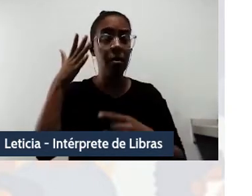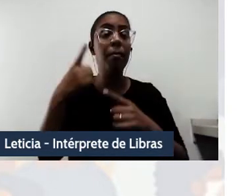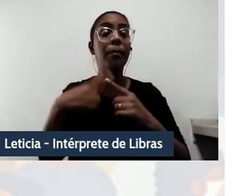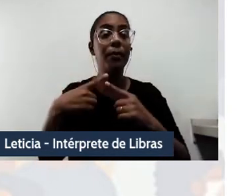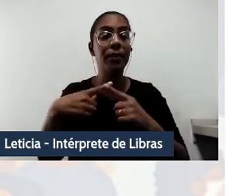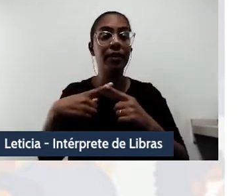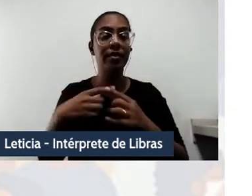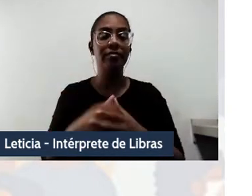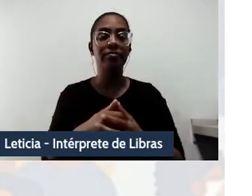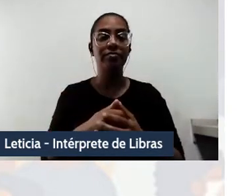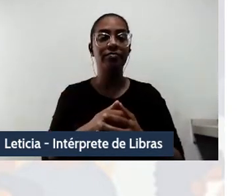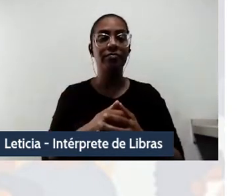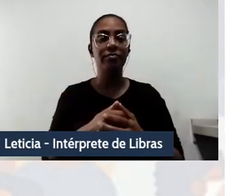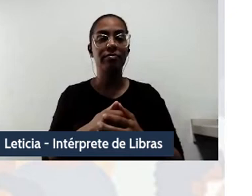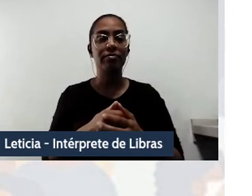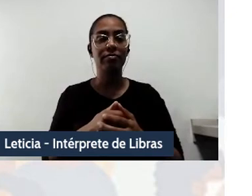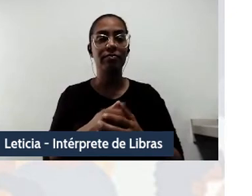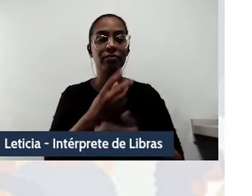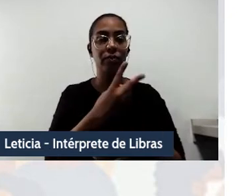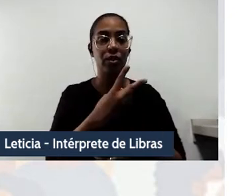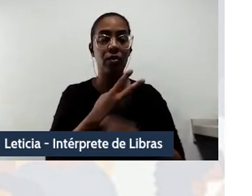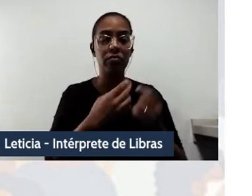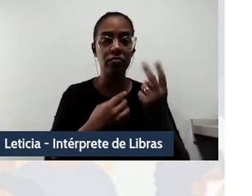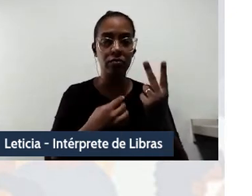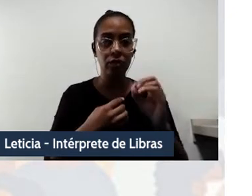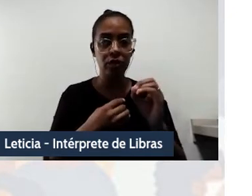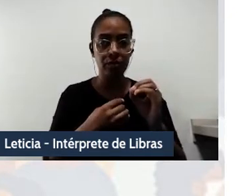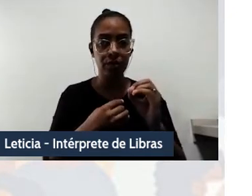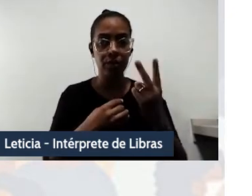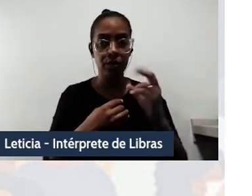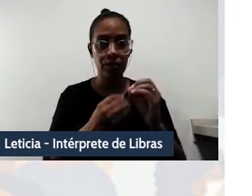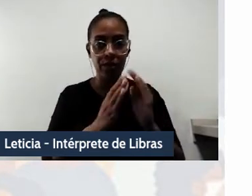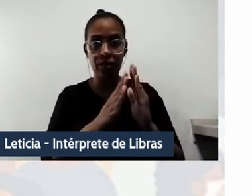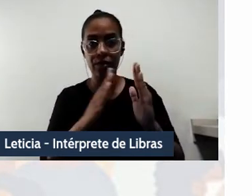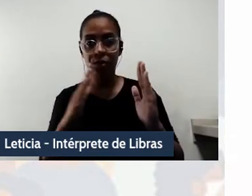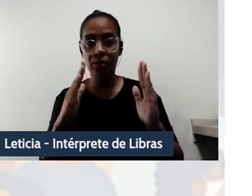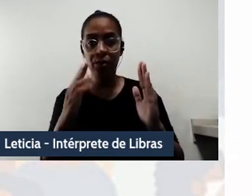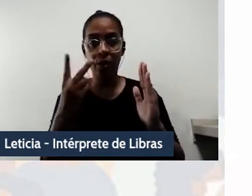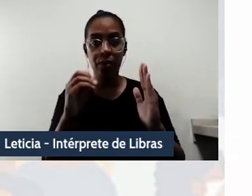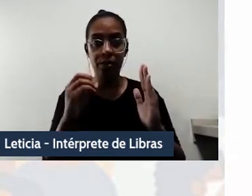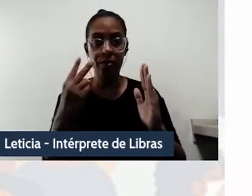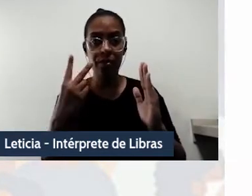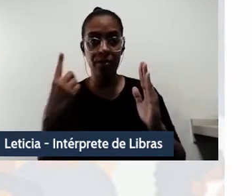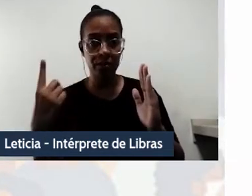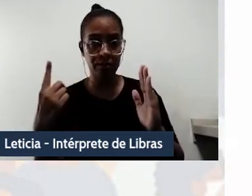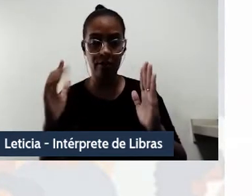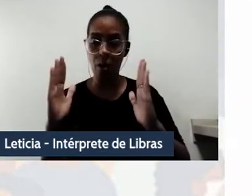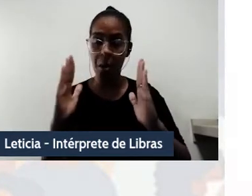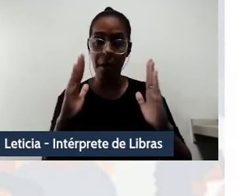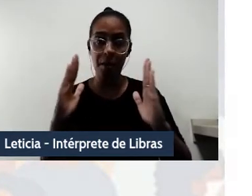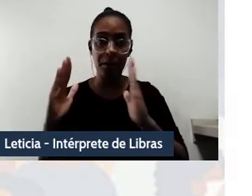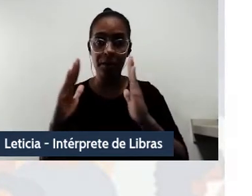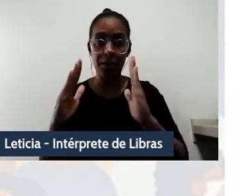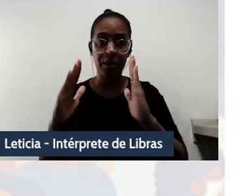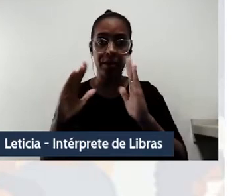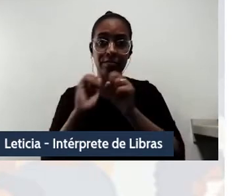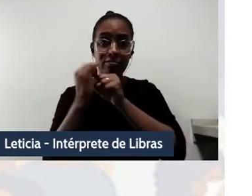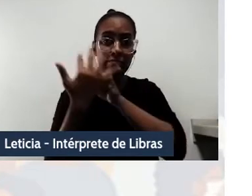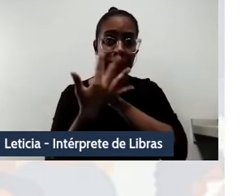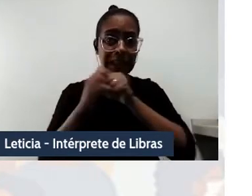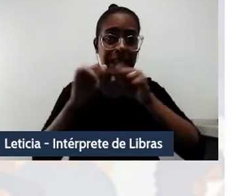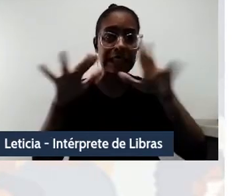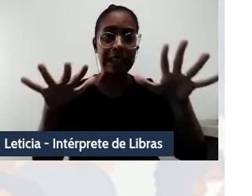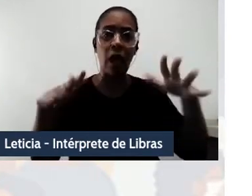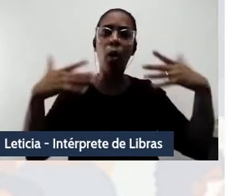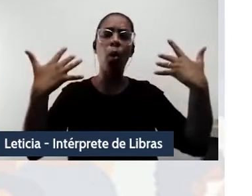passamos nos anos de 2020 e 2021 assolados por incertezas da pandemia, incertezas essas que